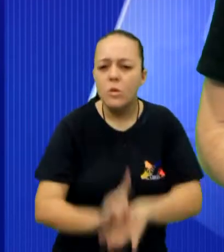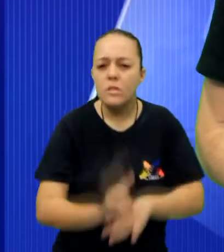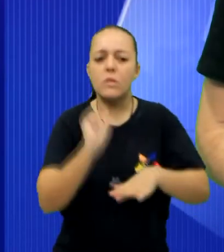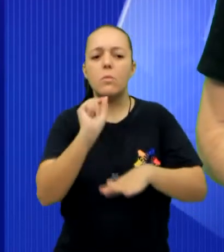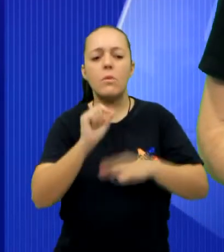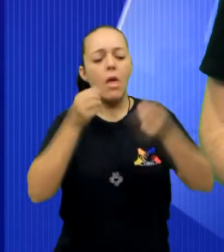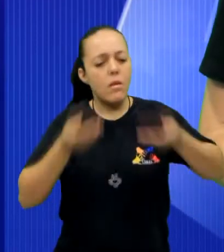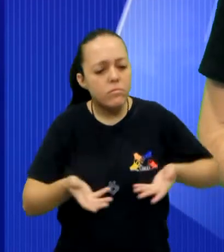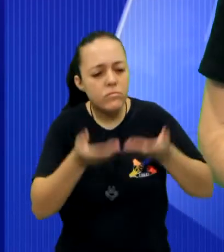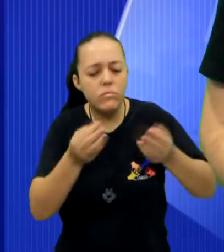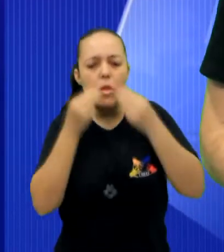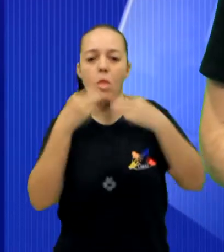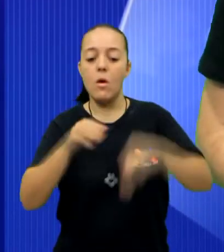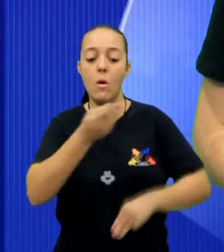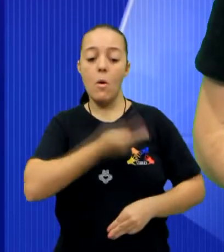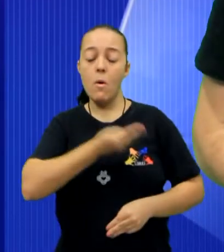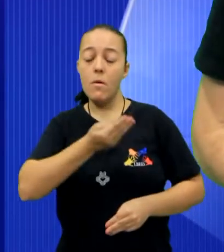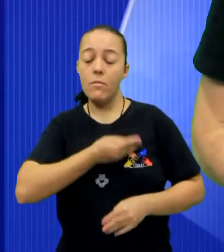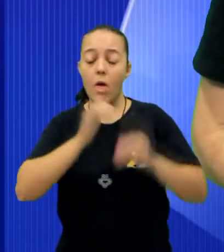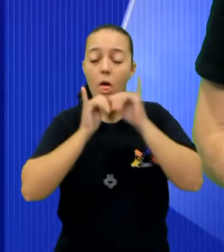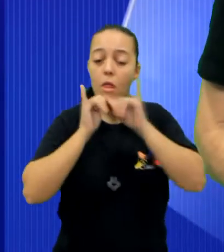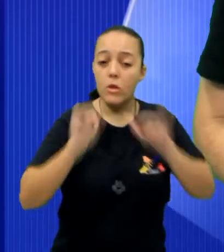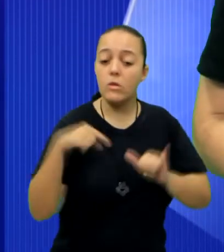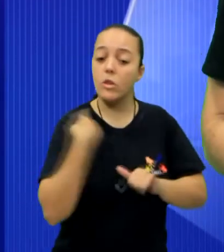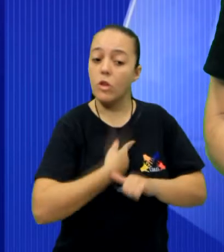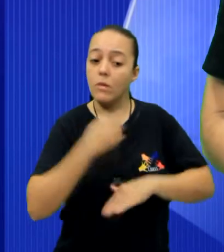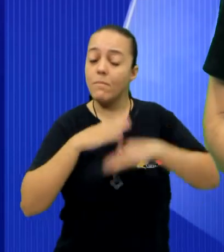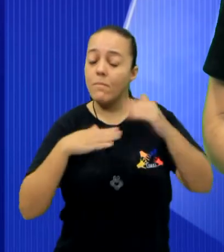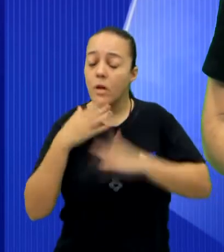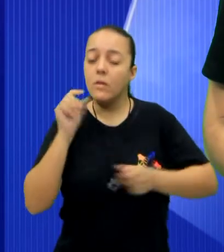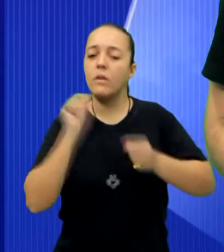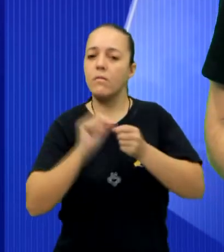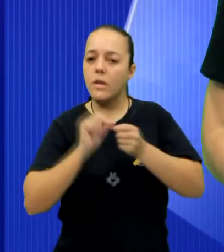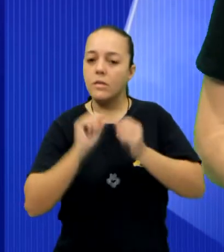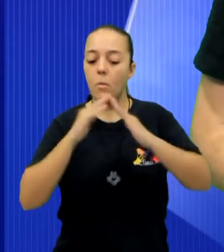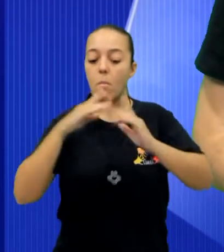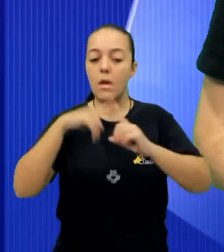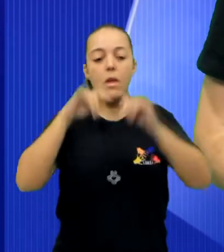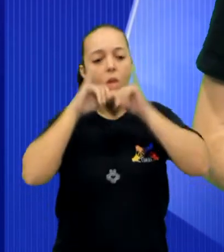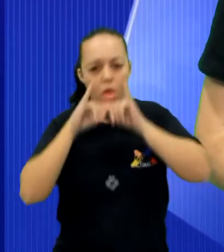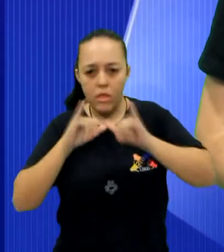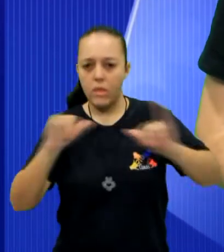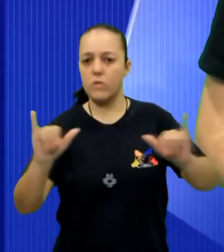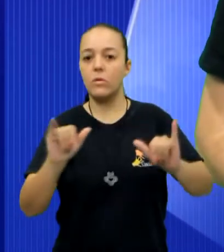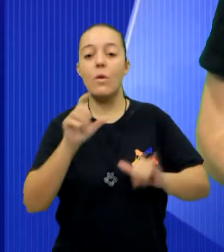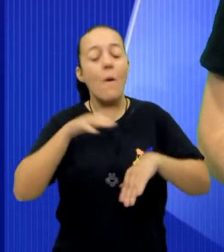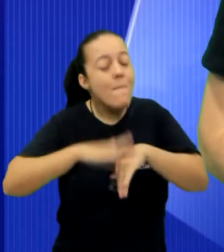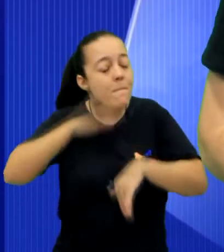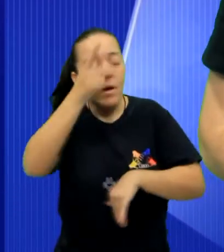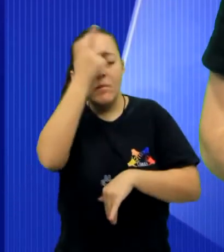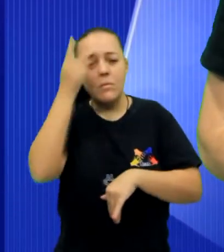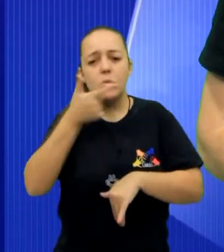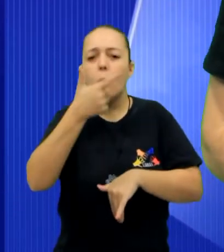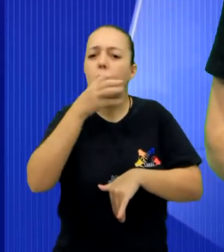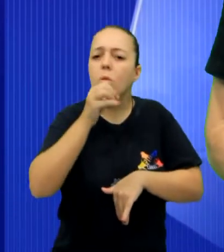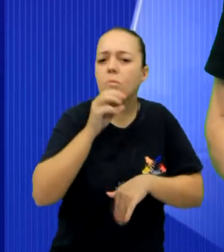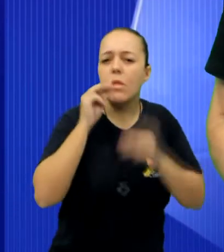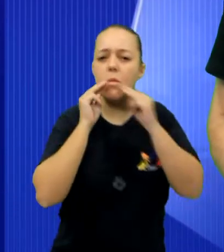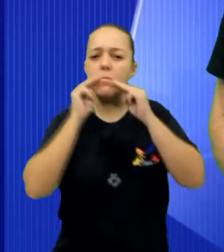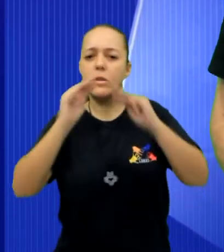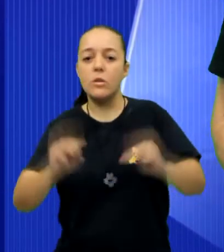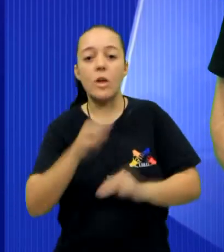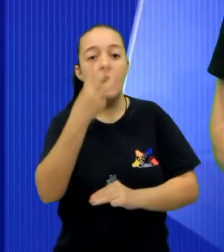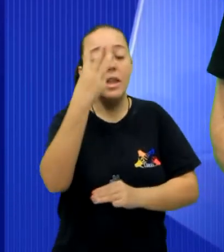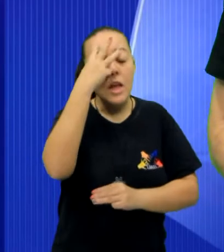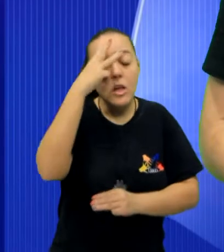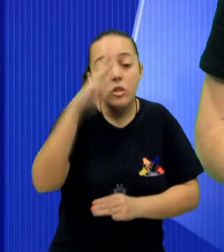para o dinamismo missionário proposto pelo Papa Francisco, a fim de sermos, na prática, uma igreja em saída. São esperados mais de 200